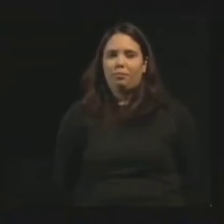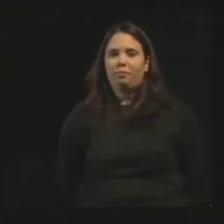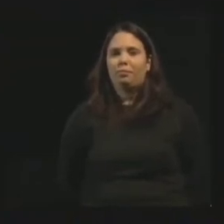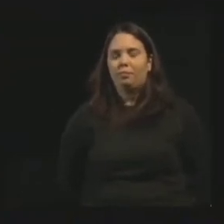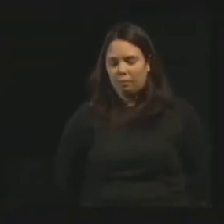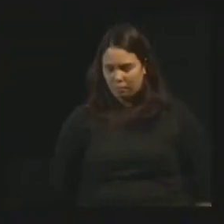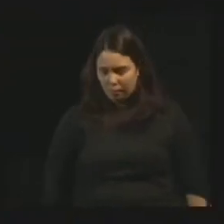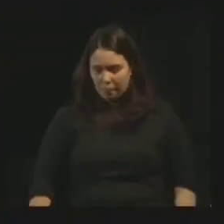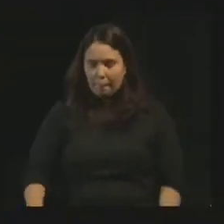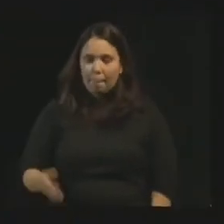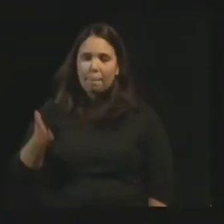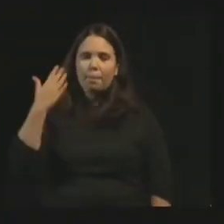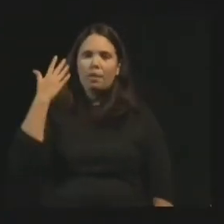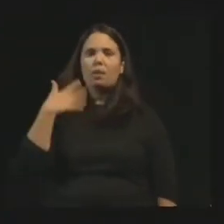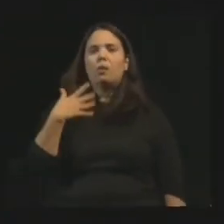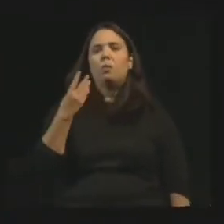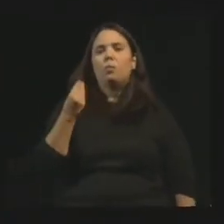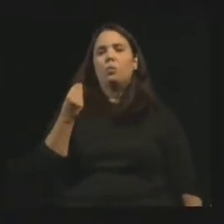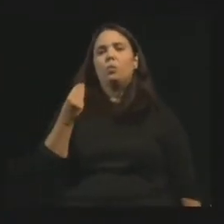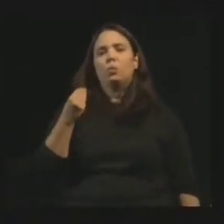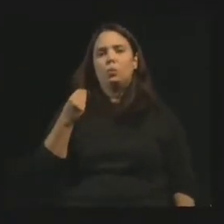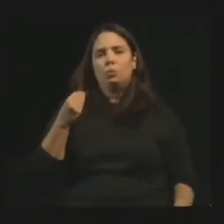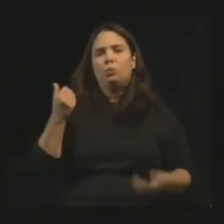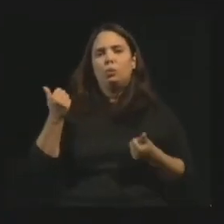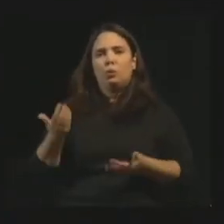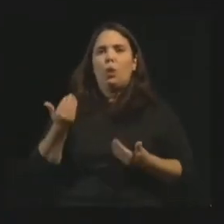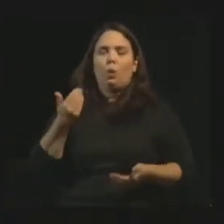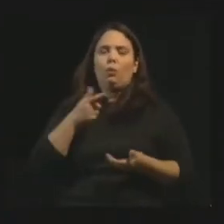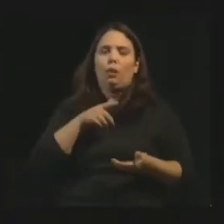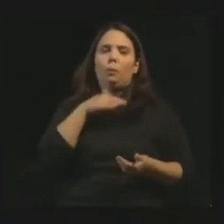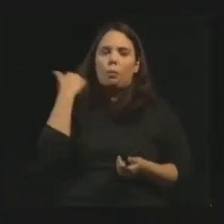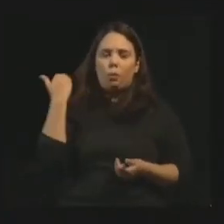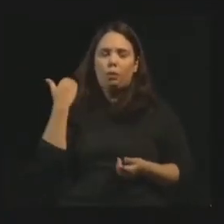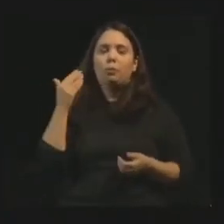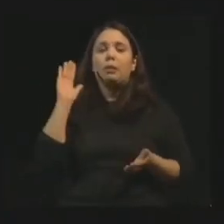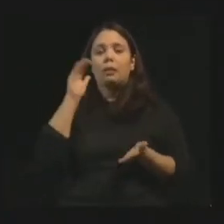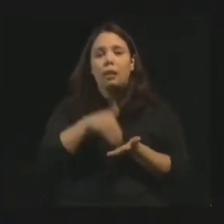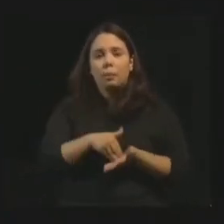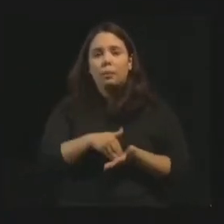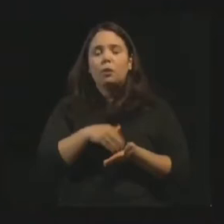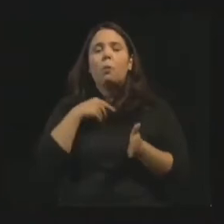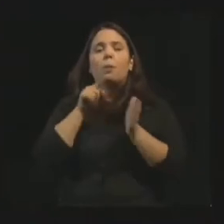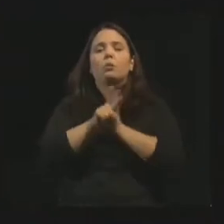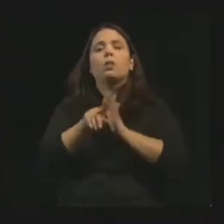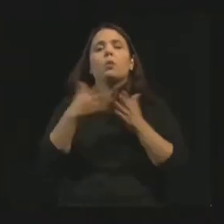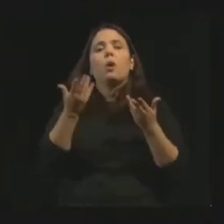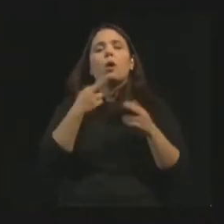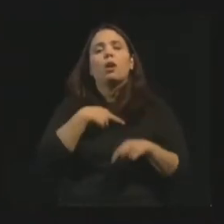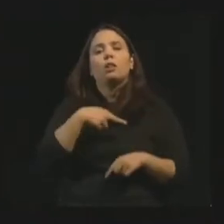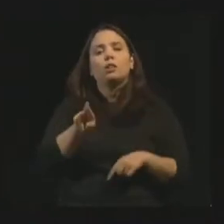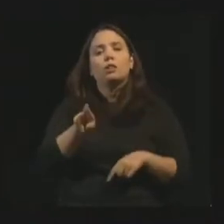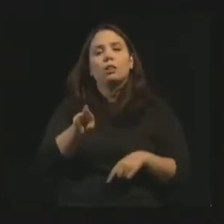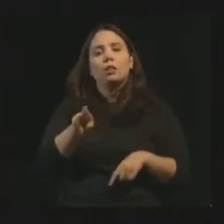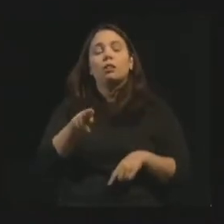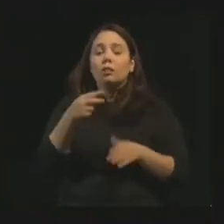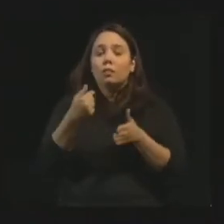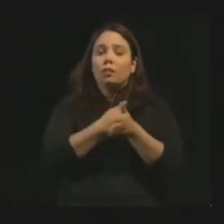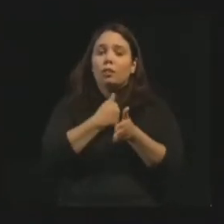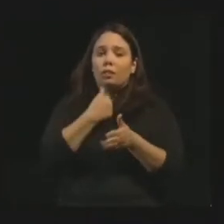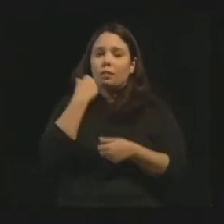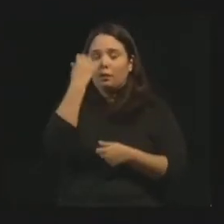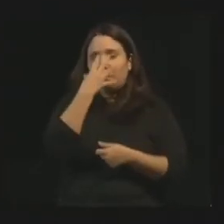Muito jovem, ainda retornou ao mundo espiritual. Muito querida. E quando eu terminou a sessão, eu perguntei, e com a religião que é boa para mim, ela disse, espiritismo?